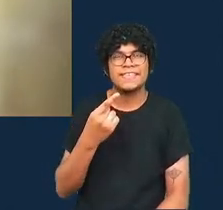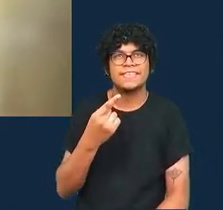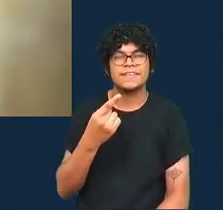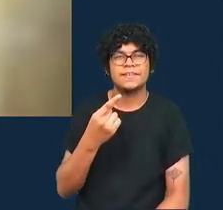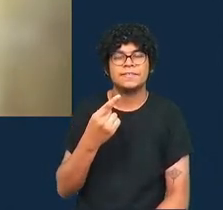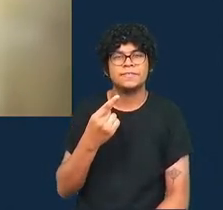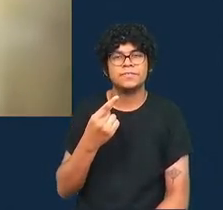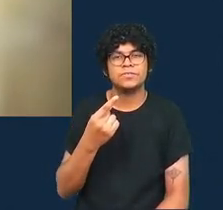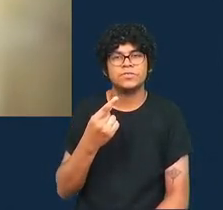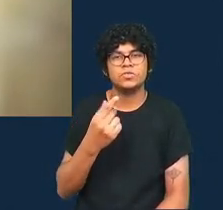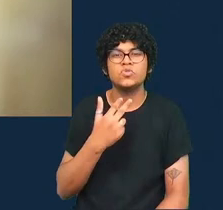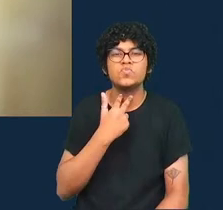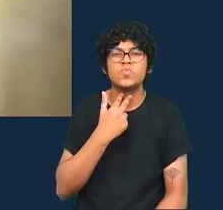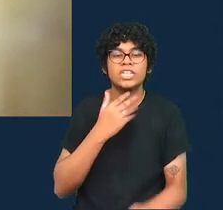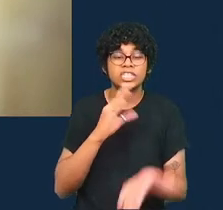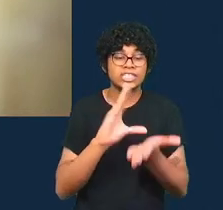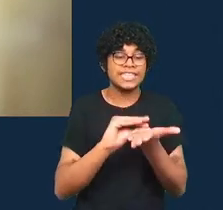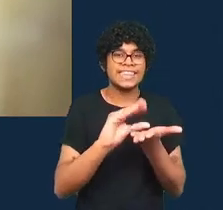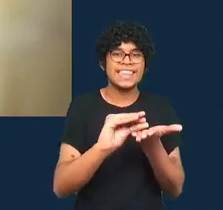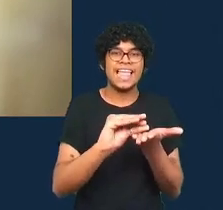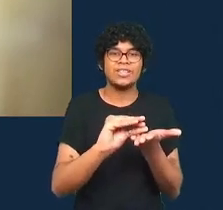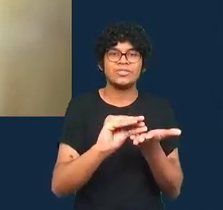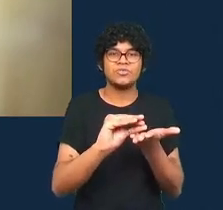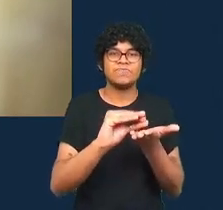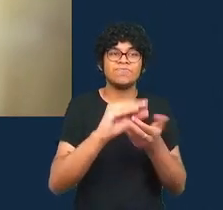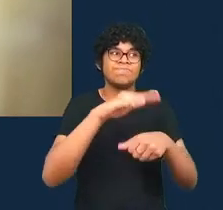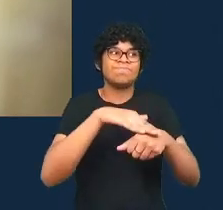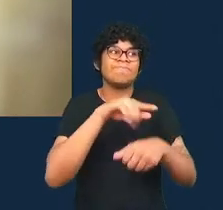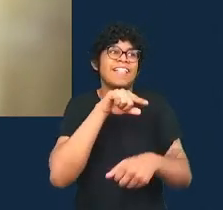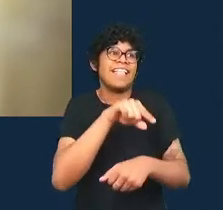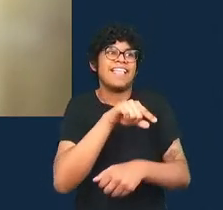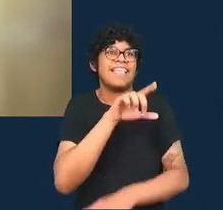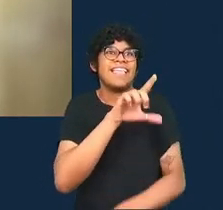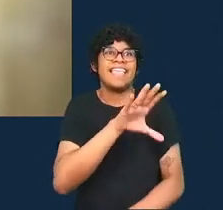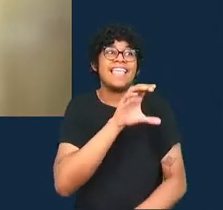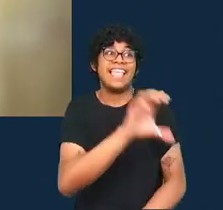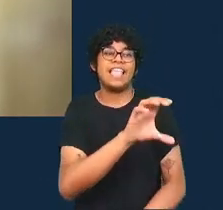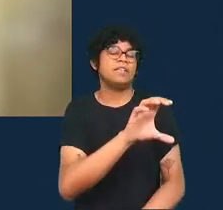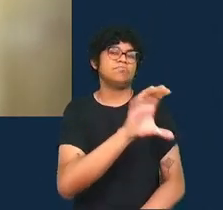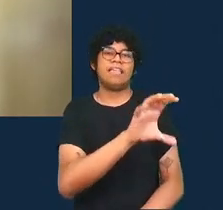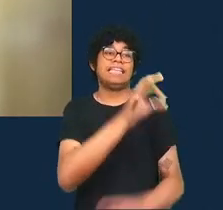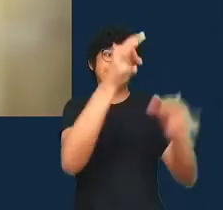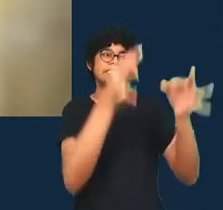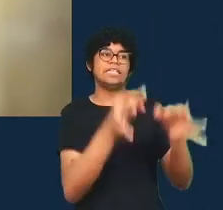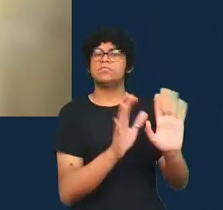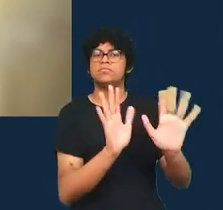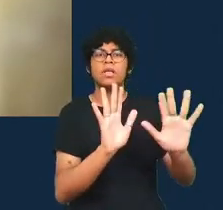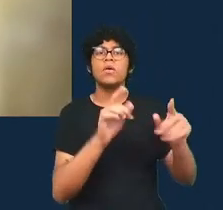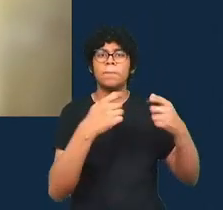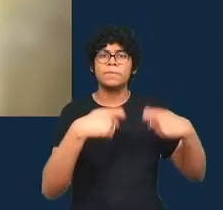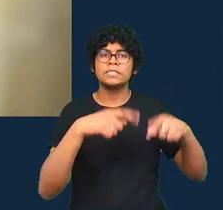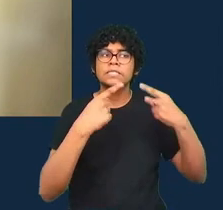os dados por si porque os dados têm sido desafiados de várias formas e também